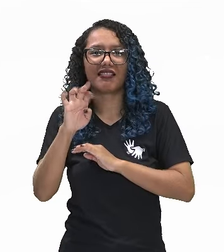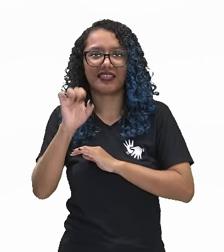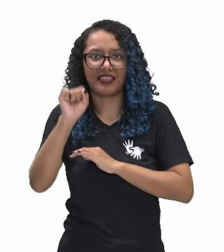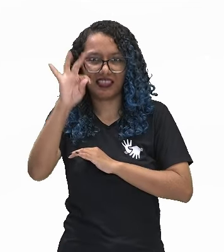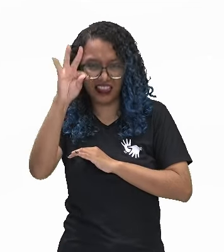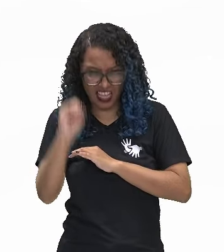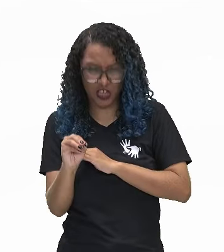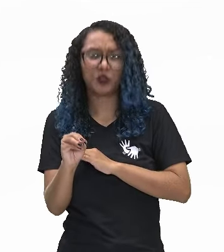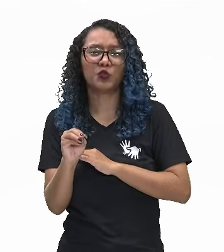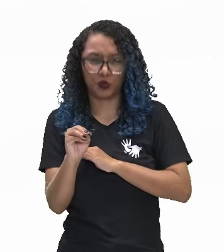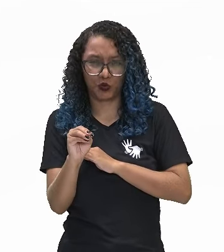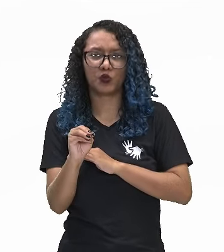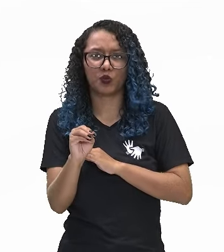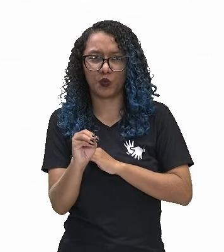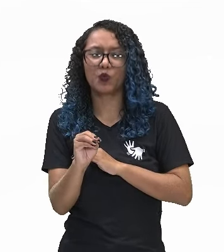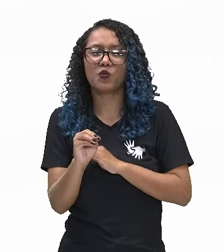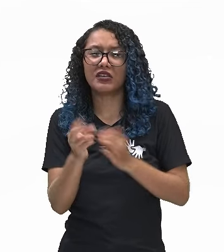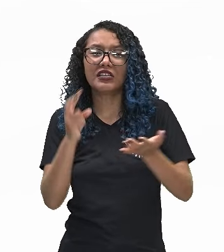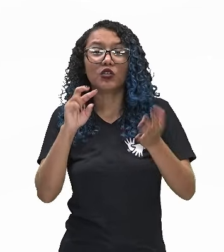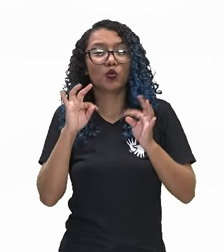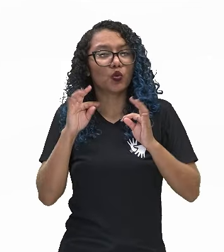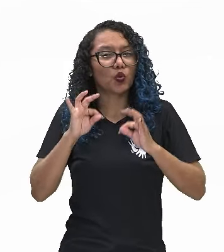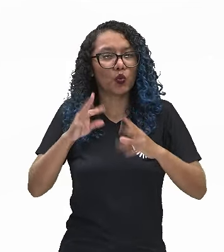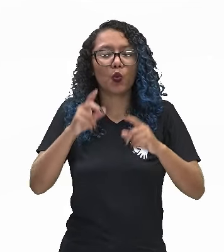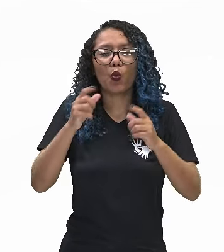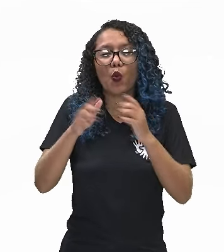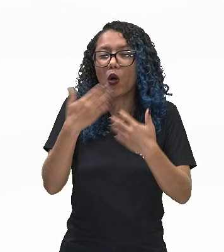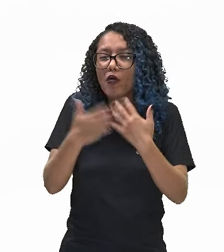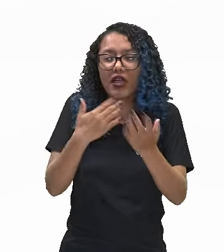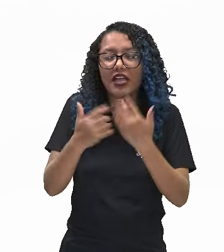impressos por uma determinada cultura.